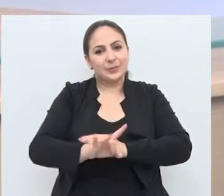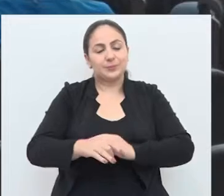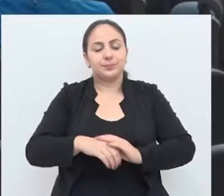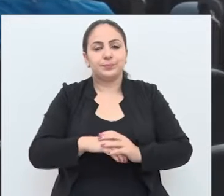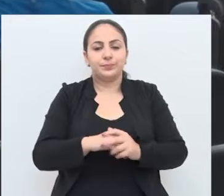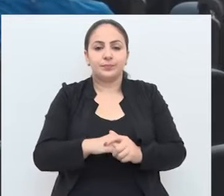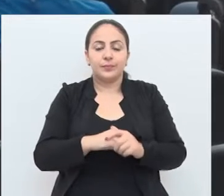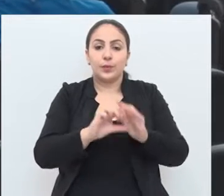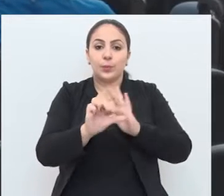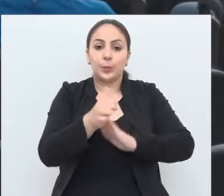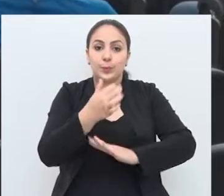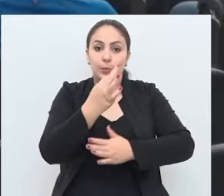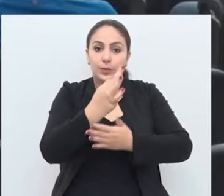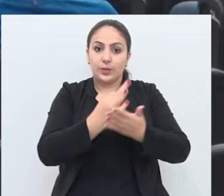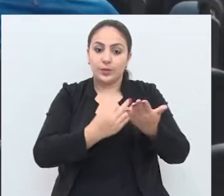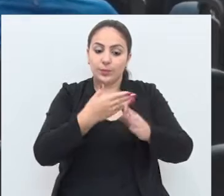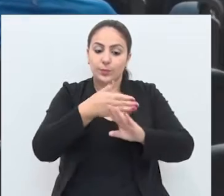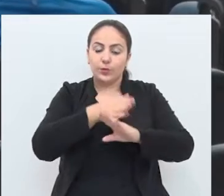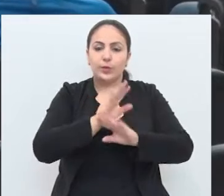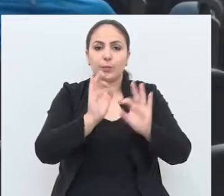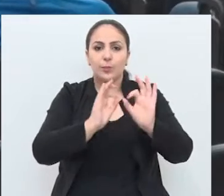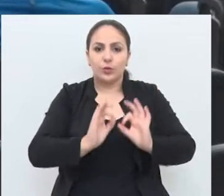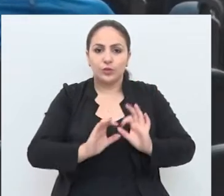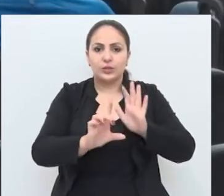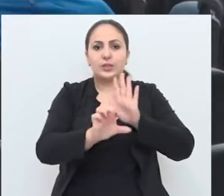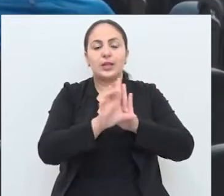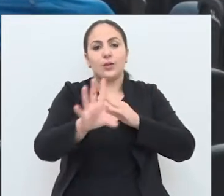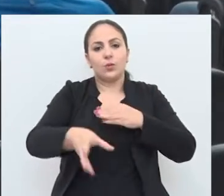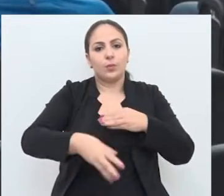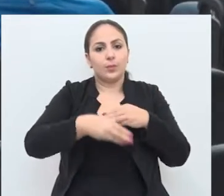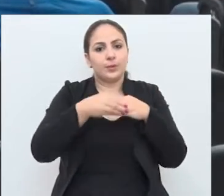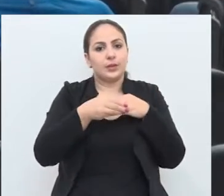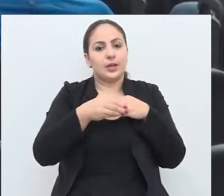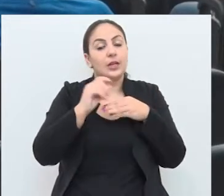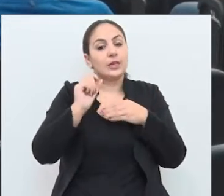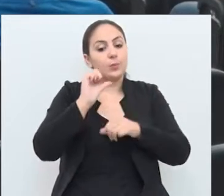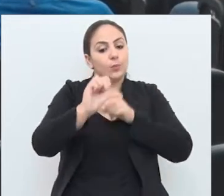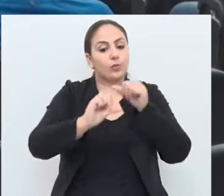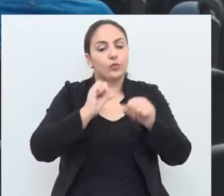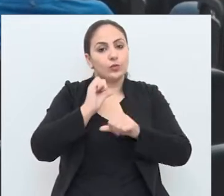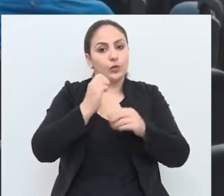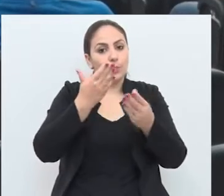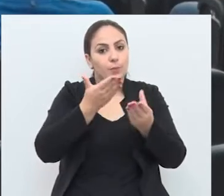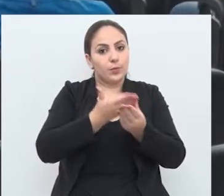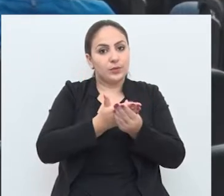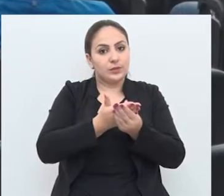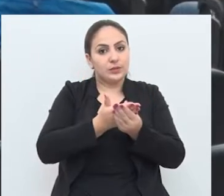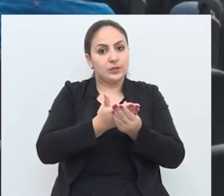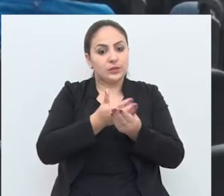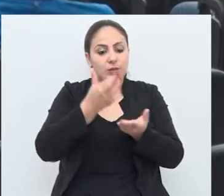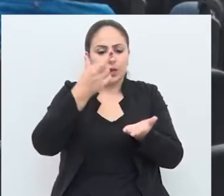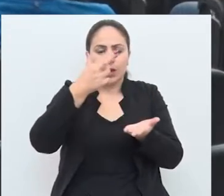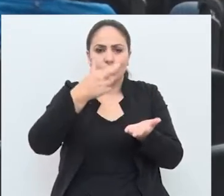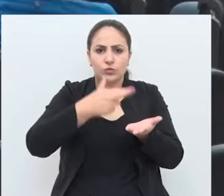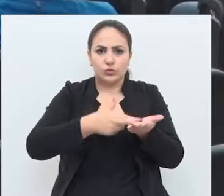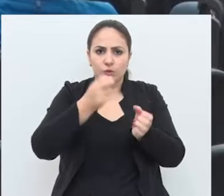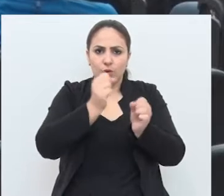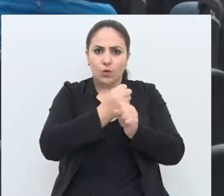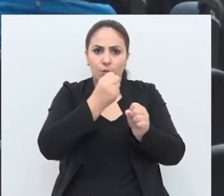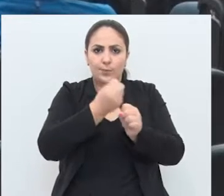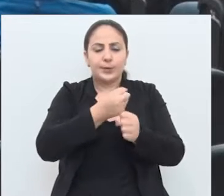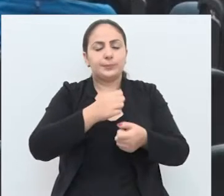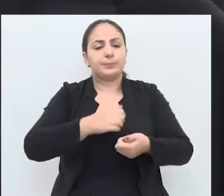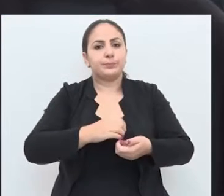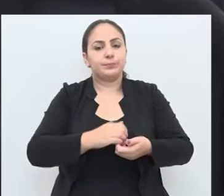delas. O primeiro texto aprovado foi o projeto de lei complementar que modifica o processo de regularização de